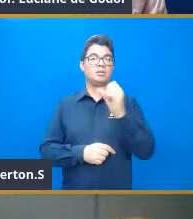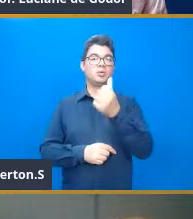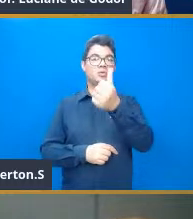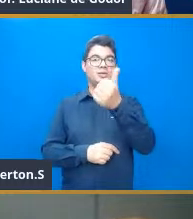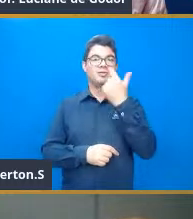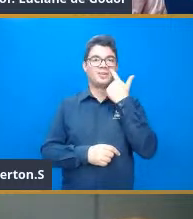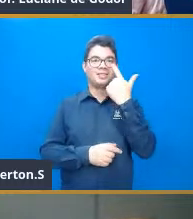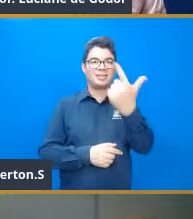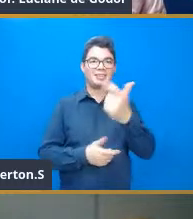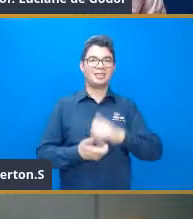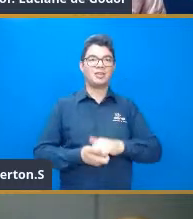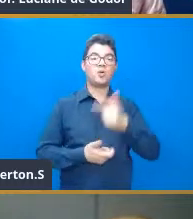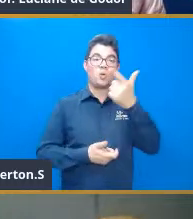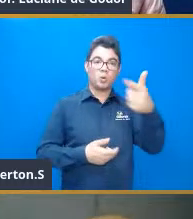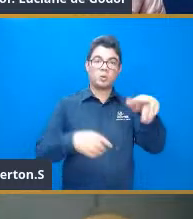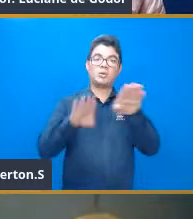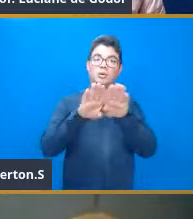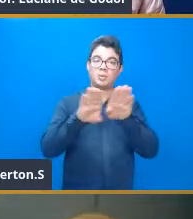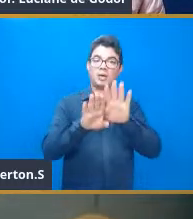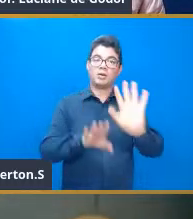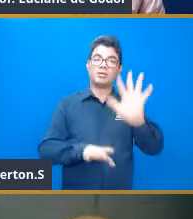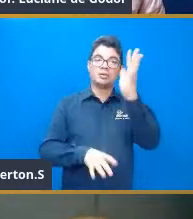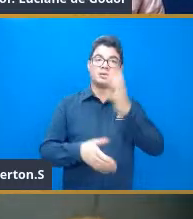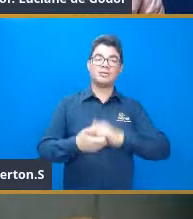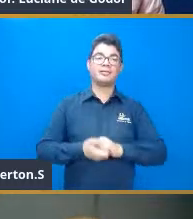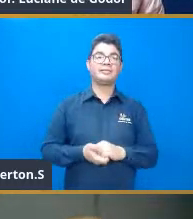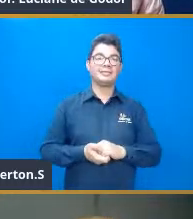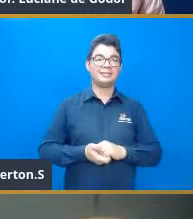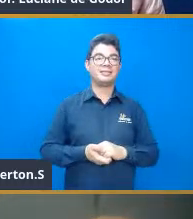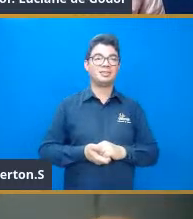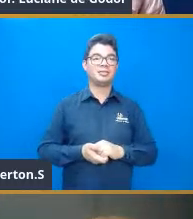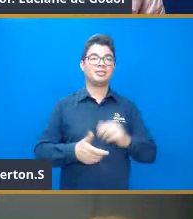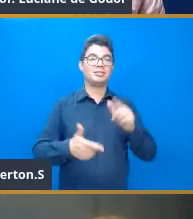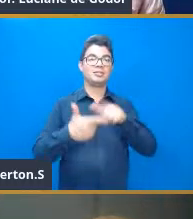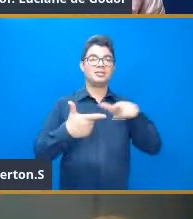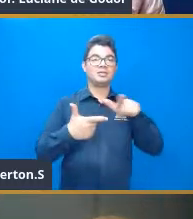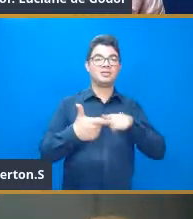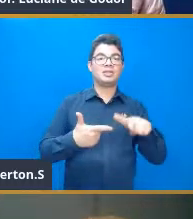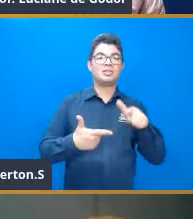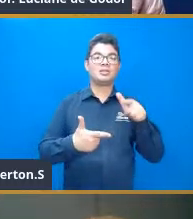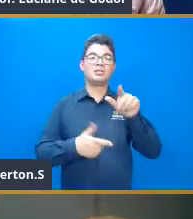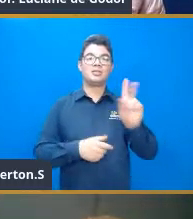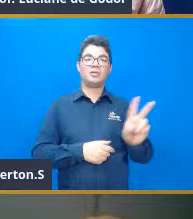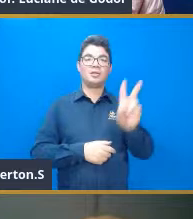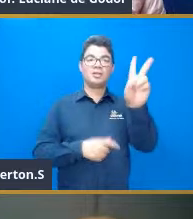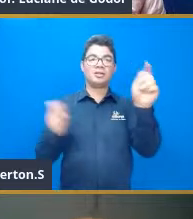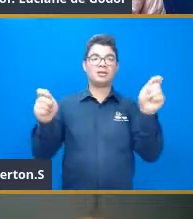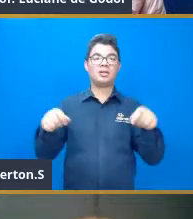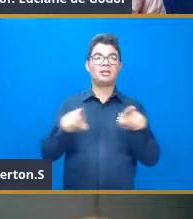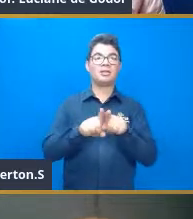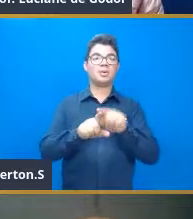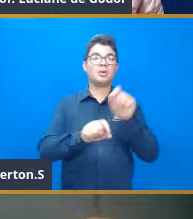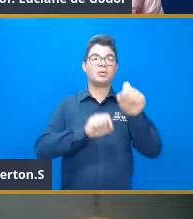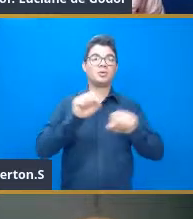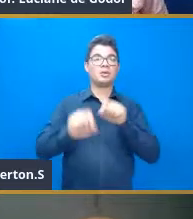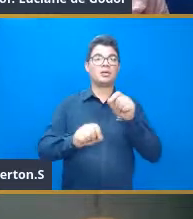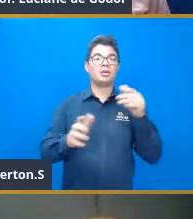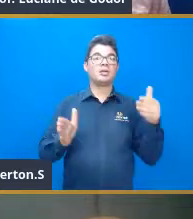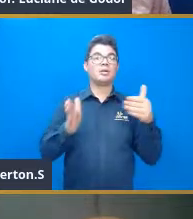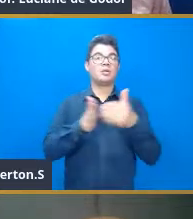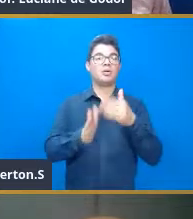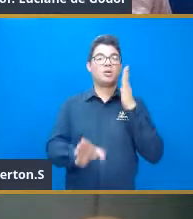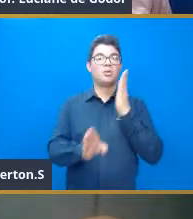né, no próximo ano também, então, a partir da tabela, a gente divide um valor pelo valor anterior, e aí a gente chega nesses números, né, 1